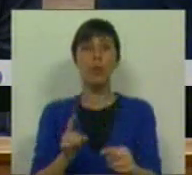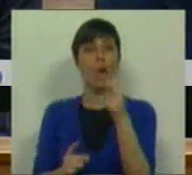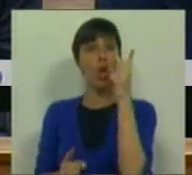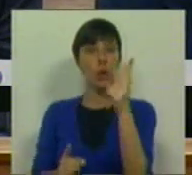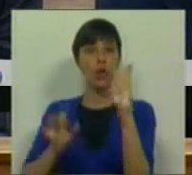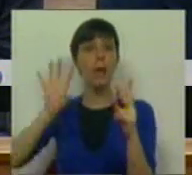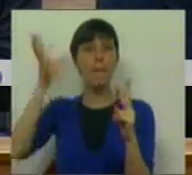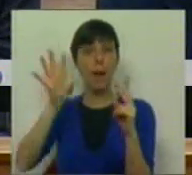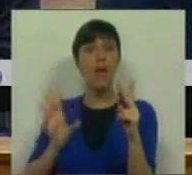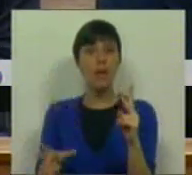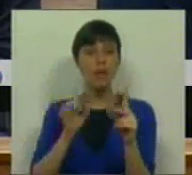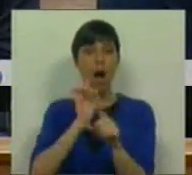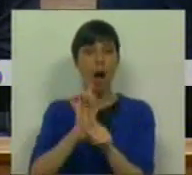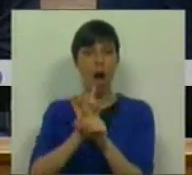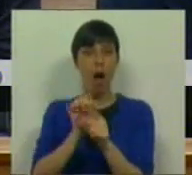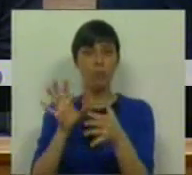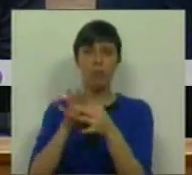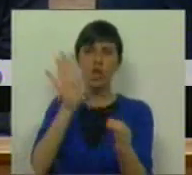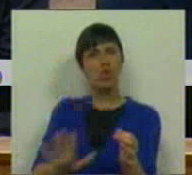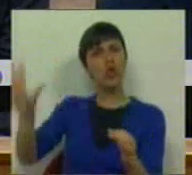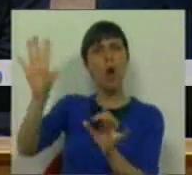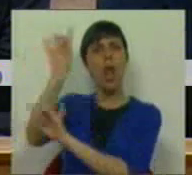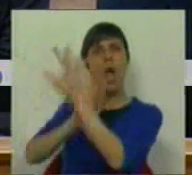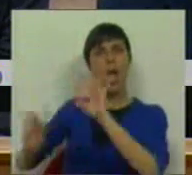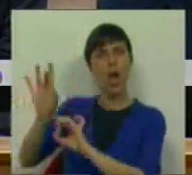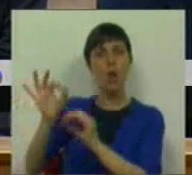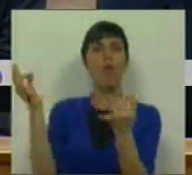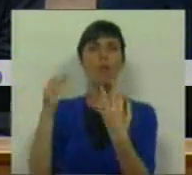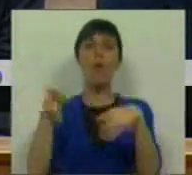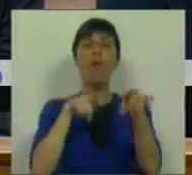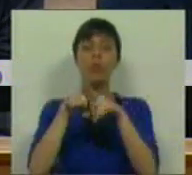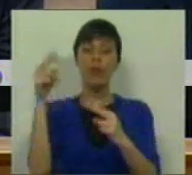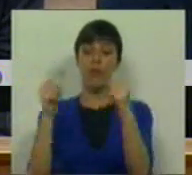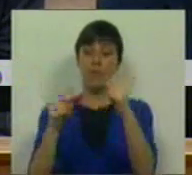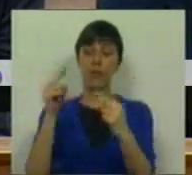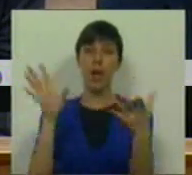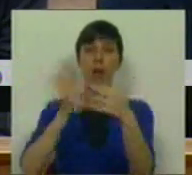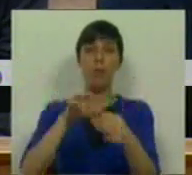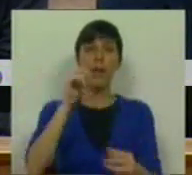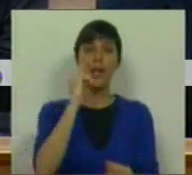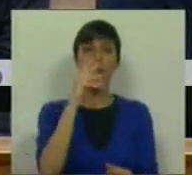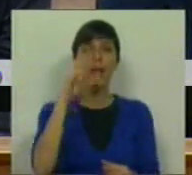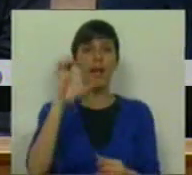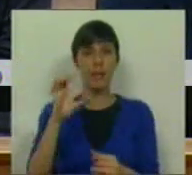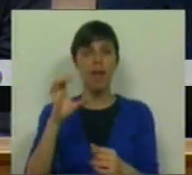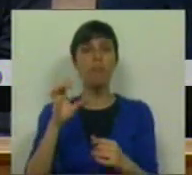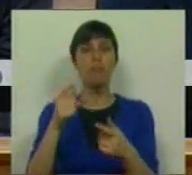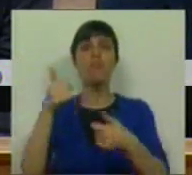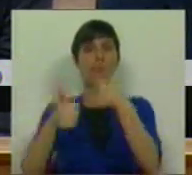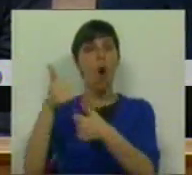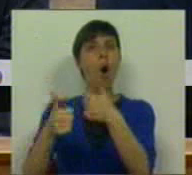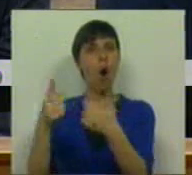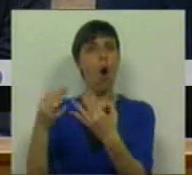dois países que, no quadro da Zona Euro, tiveram uma política fiscal em matéria de IRC particularmente